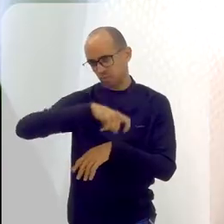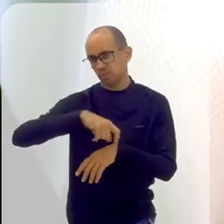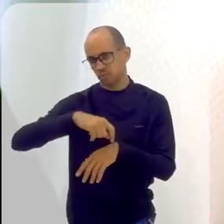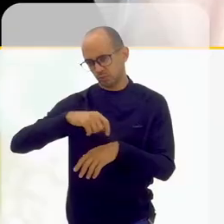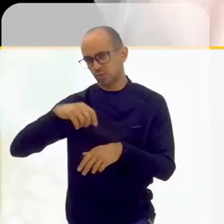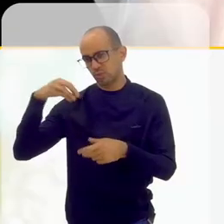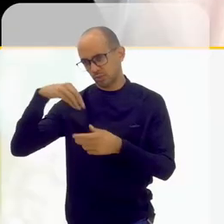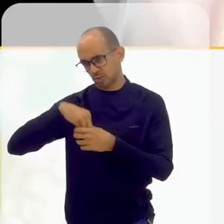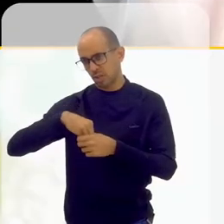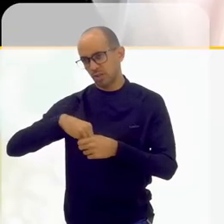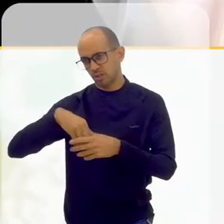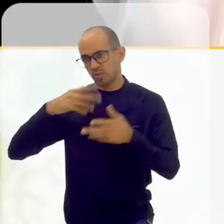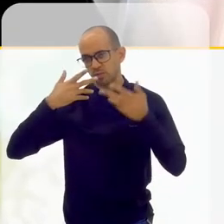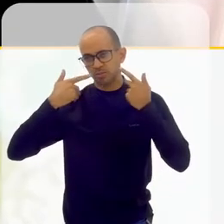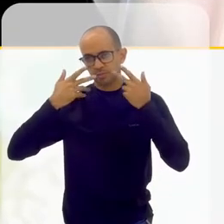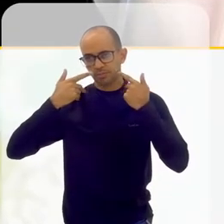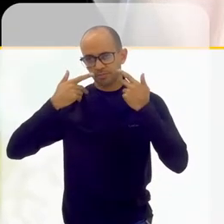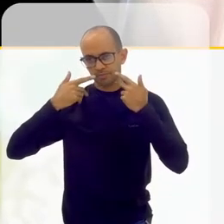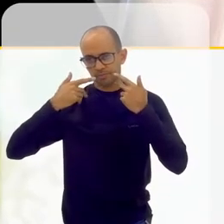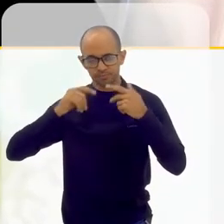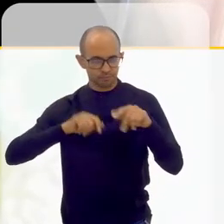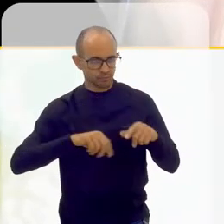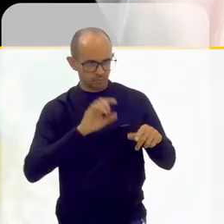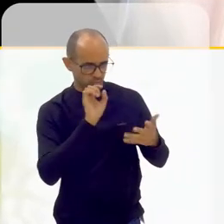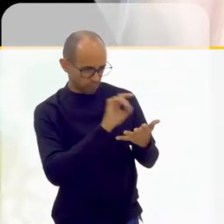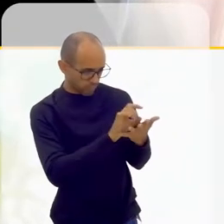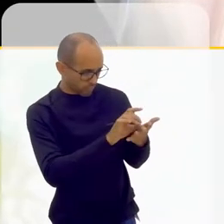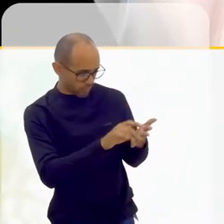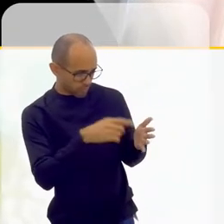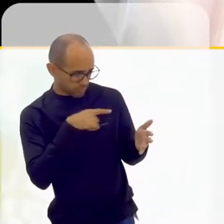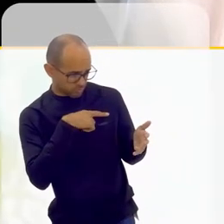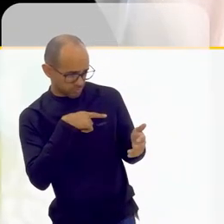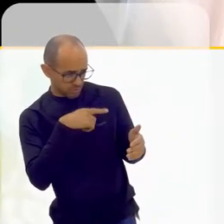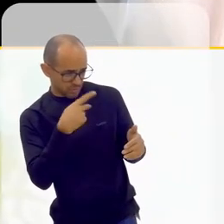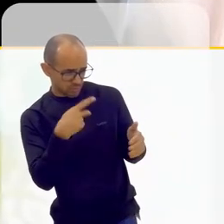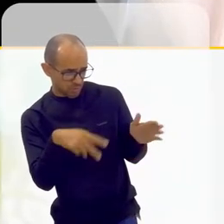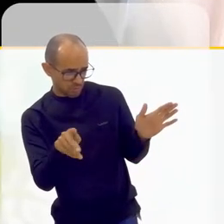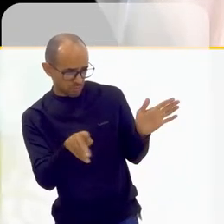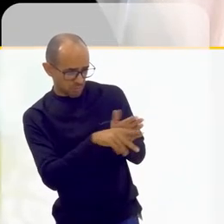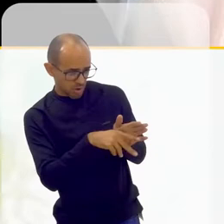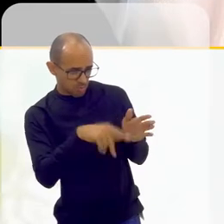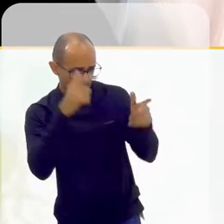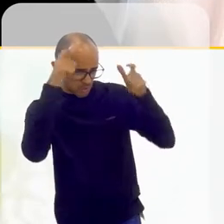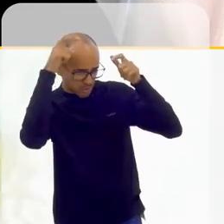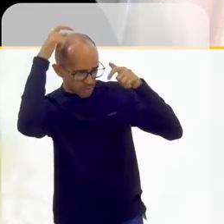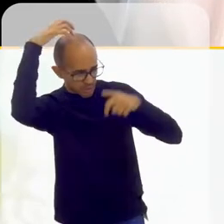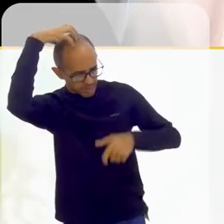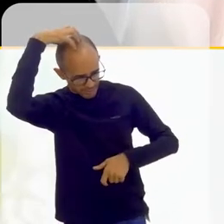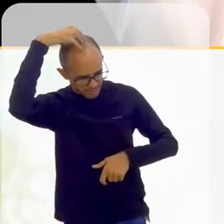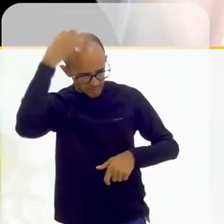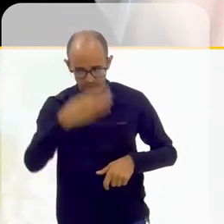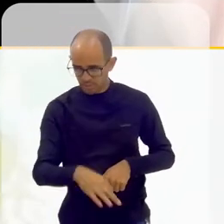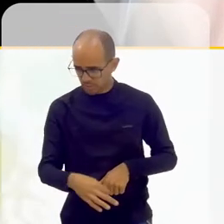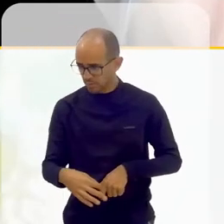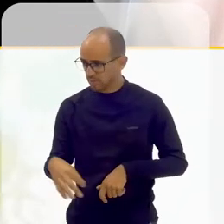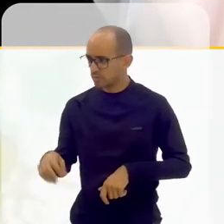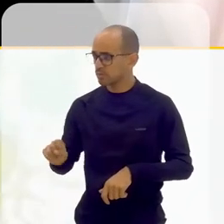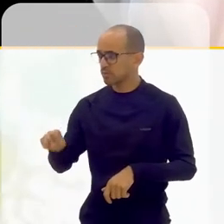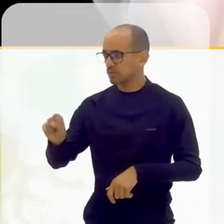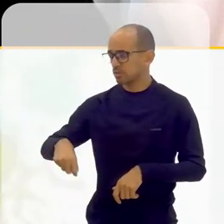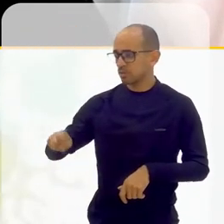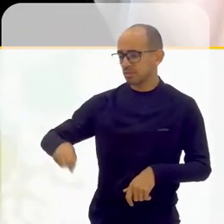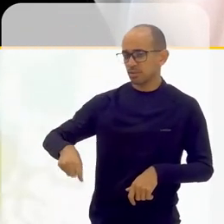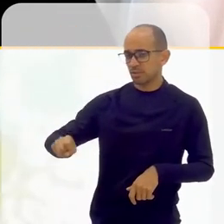teatral, né? E cada um vai ter a sua rainha, né? Vai trazer a sua rainha para ali,